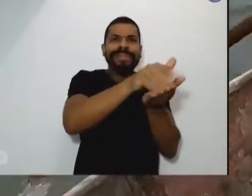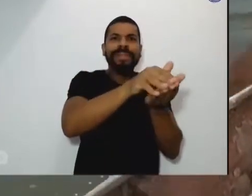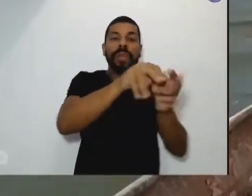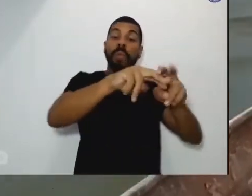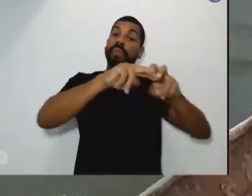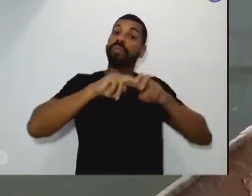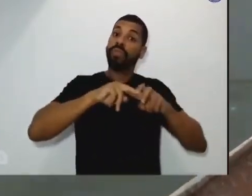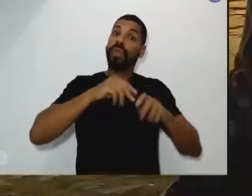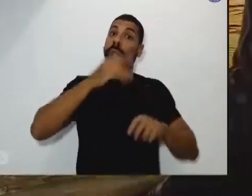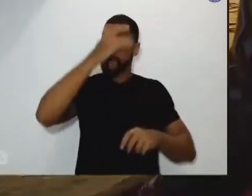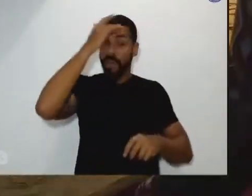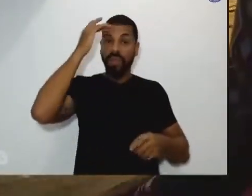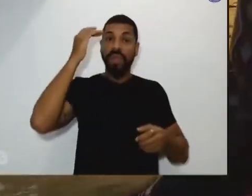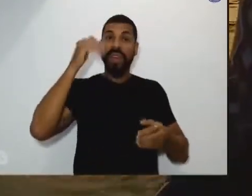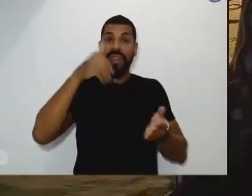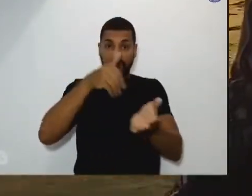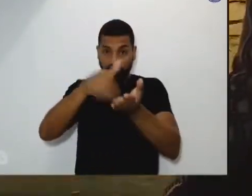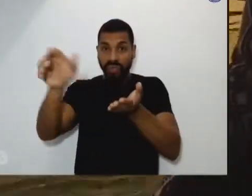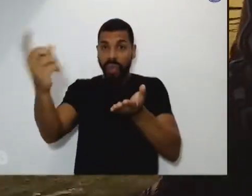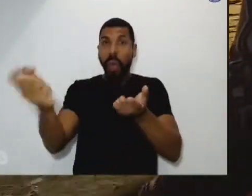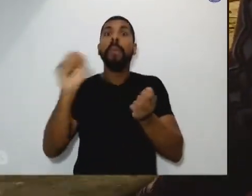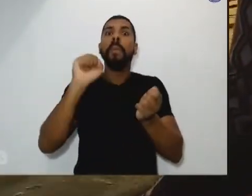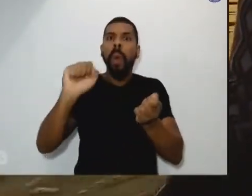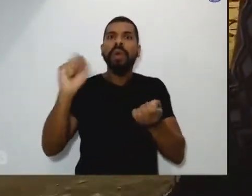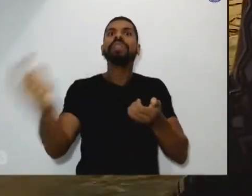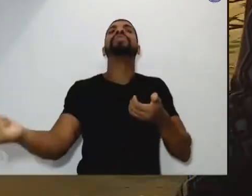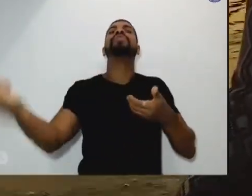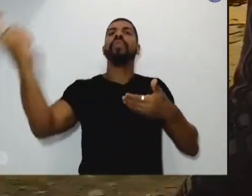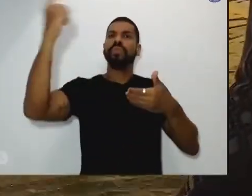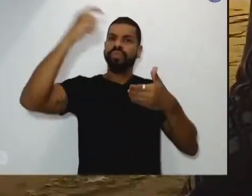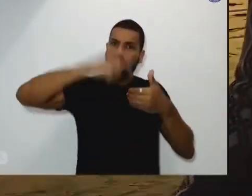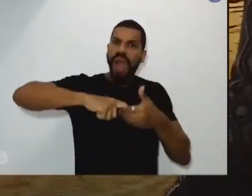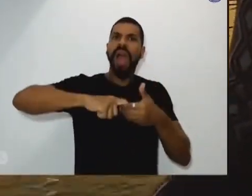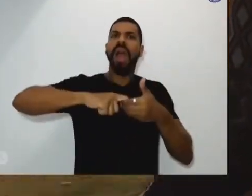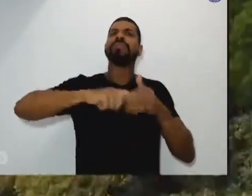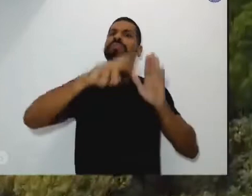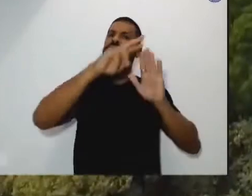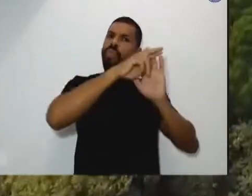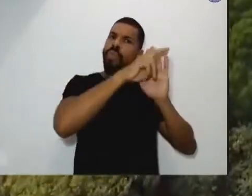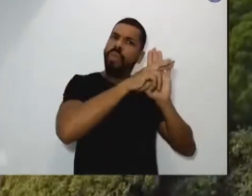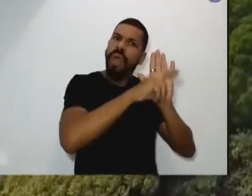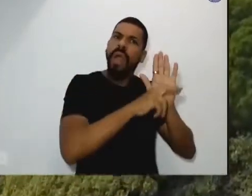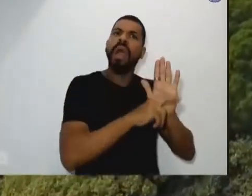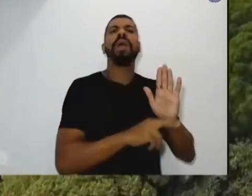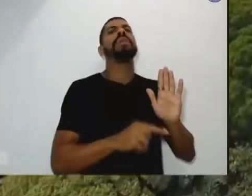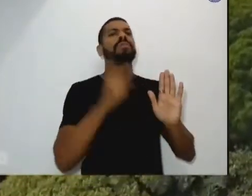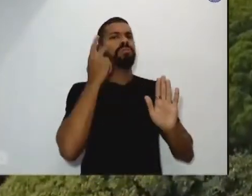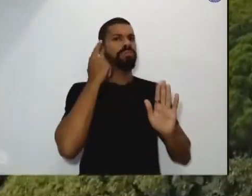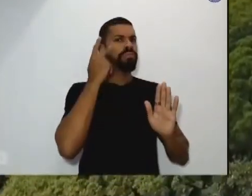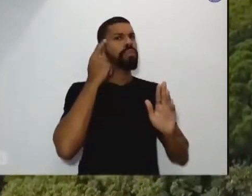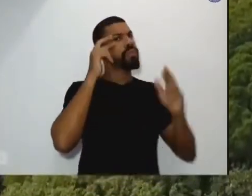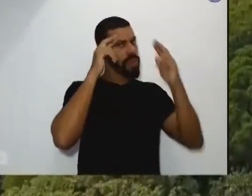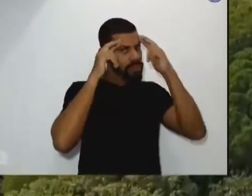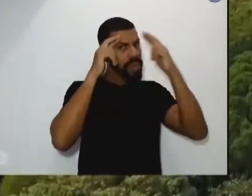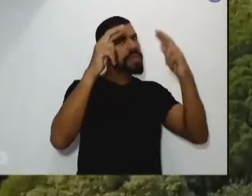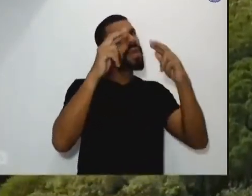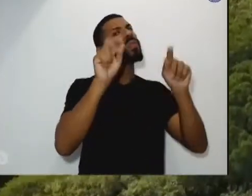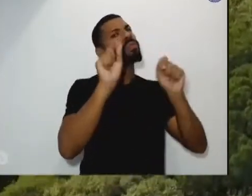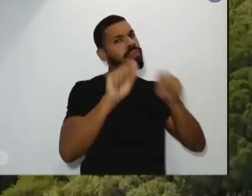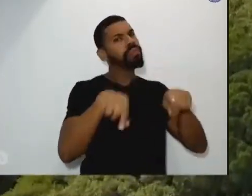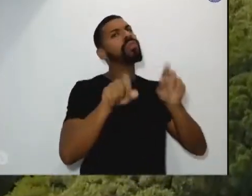o direito de retornar, dentro de regras, de acordos comunitários e respeitando também as legislações